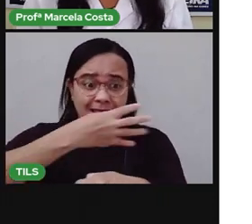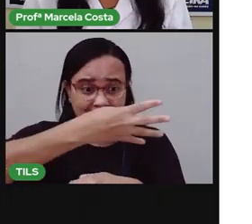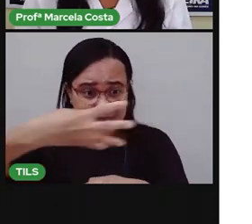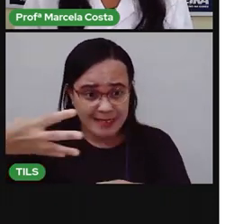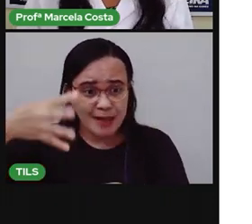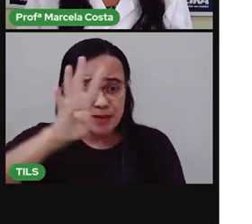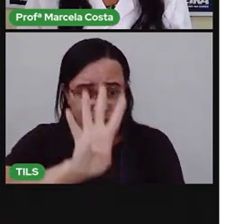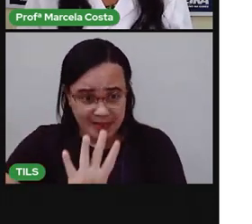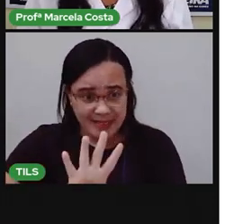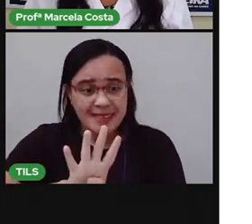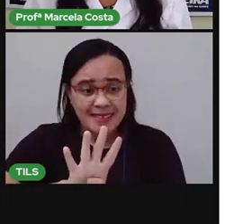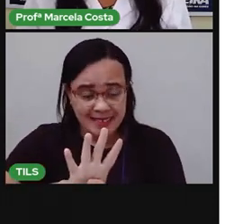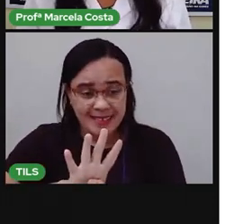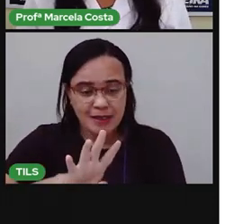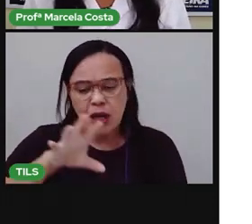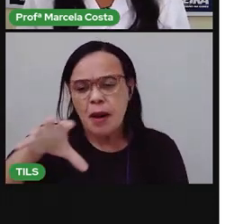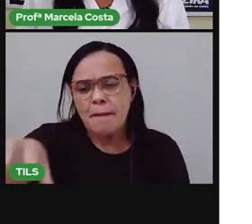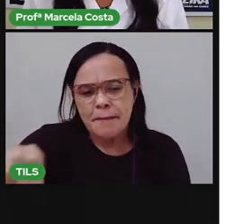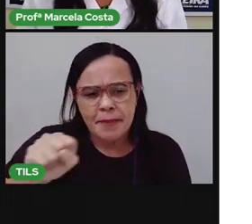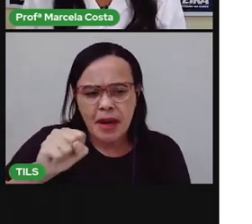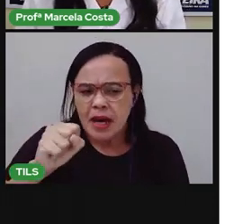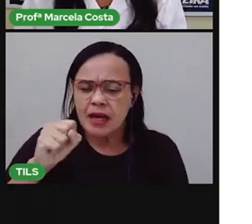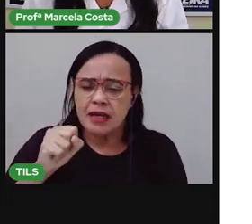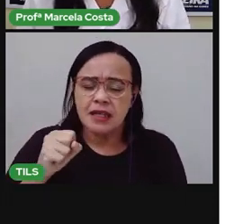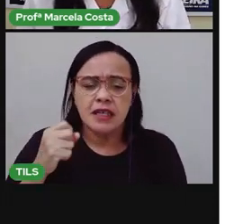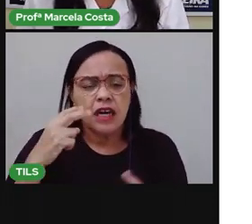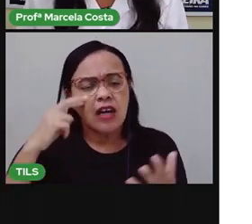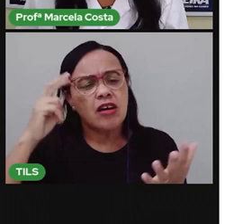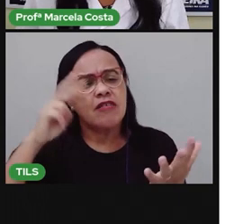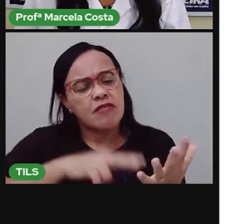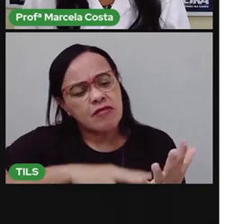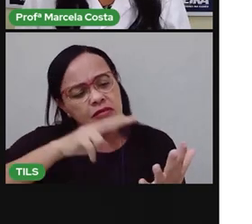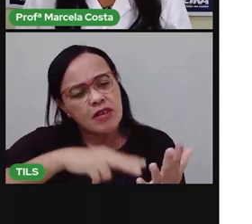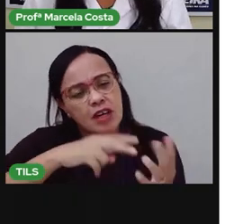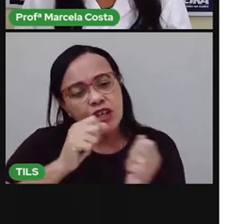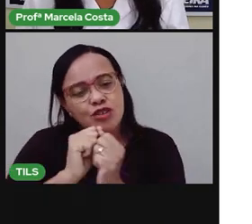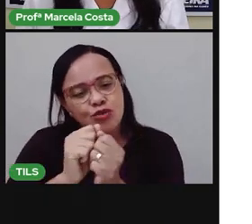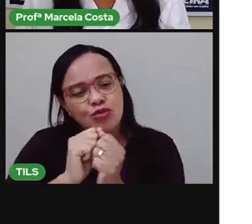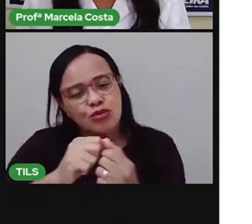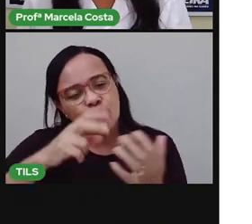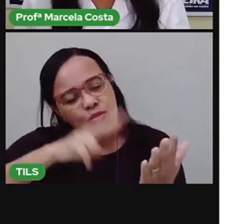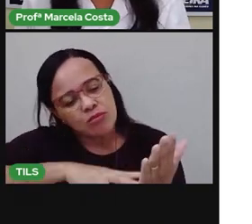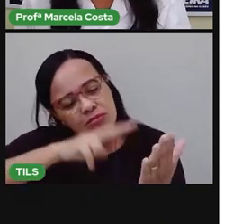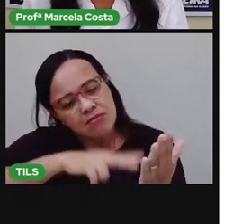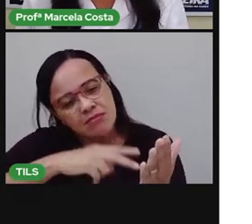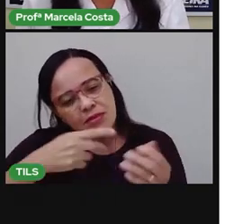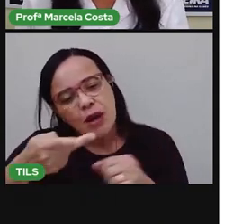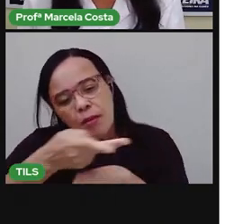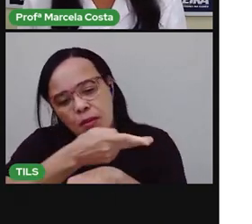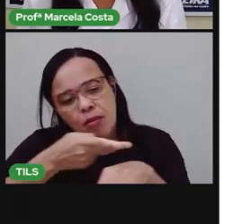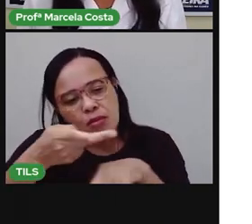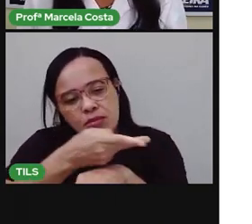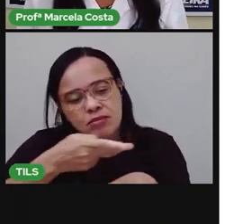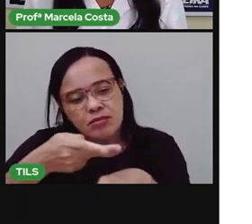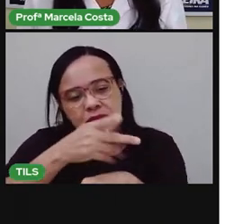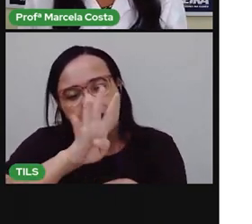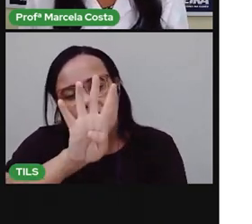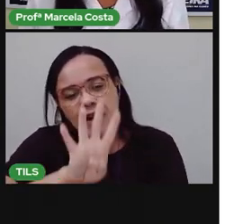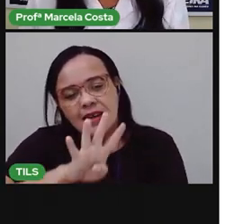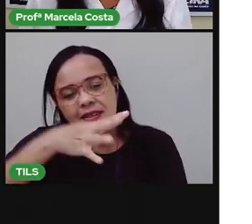Pegue aí esse produto que você tem na mão, vá observando, procure onde é que está essa